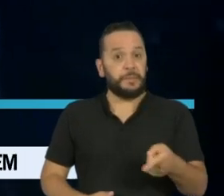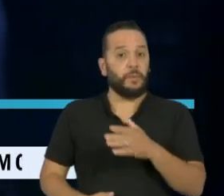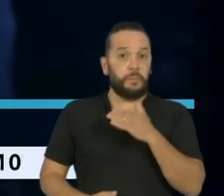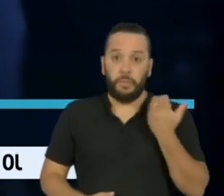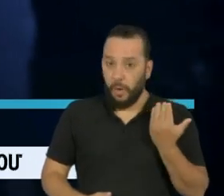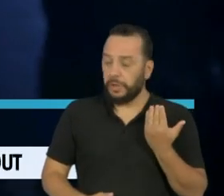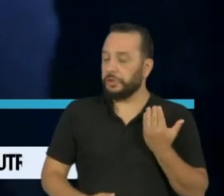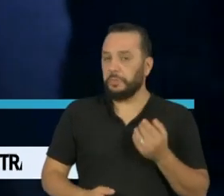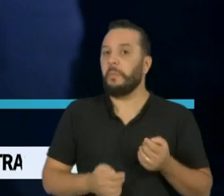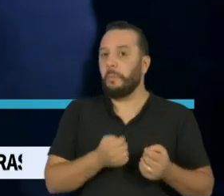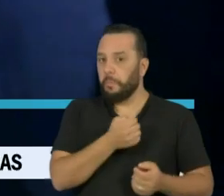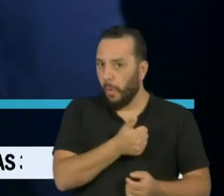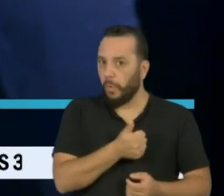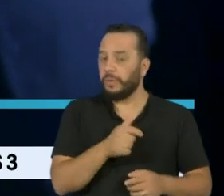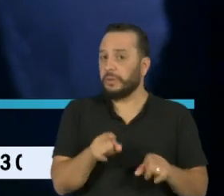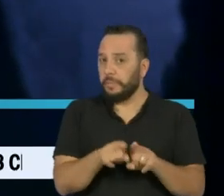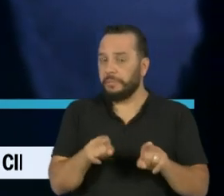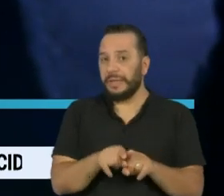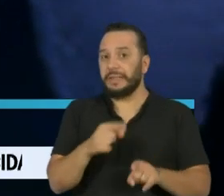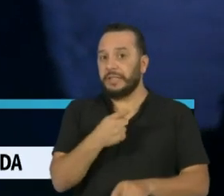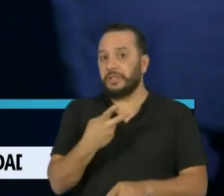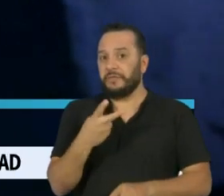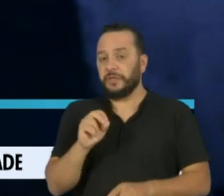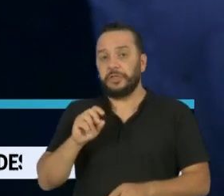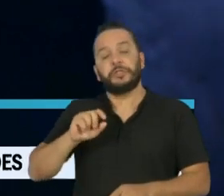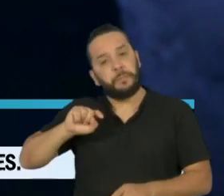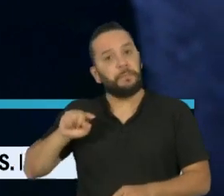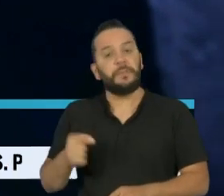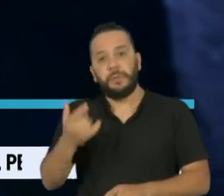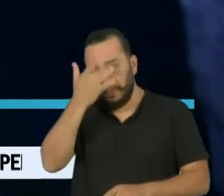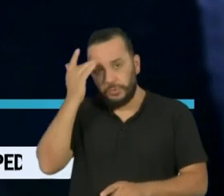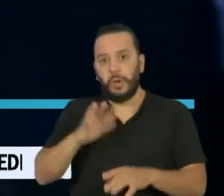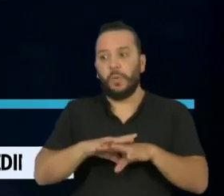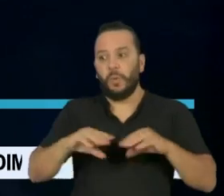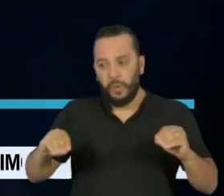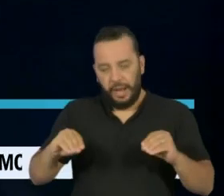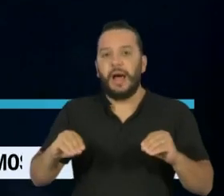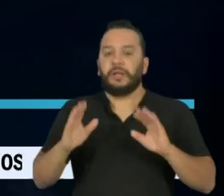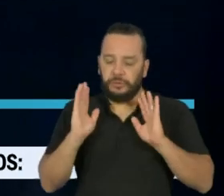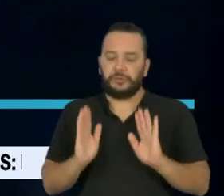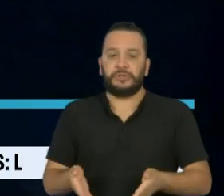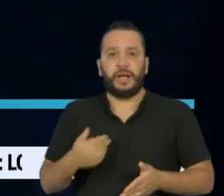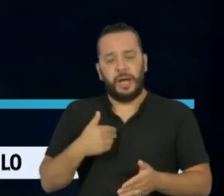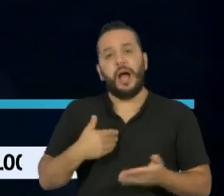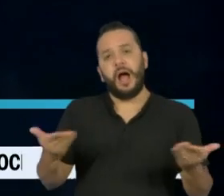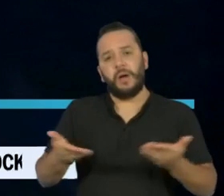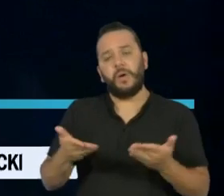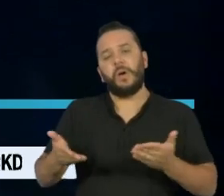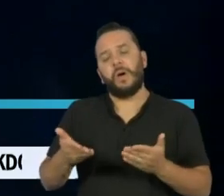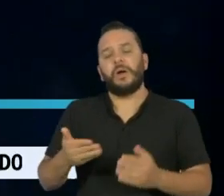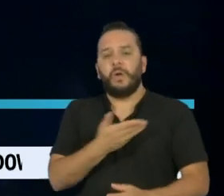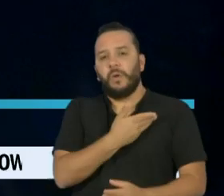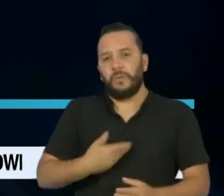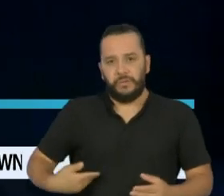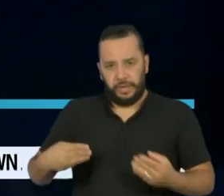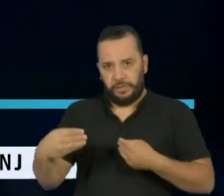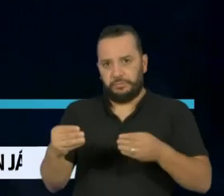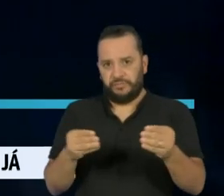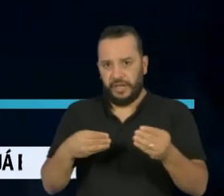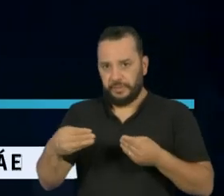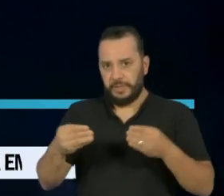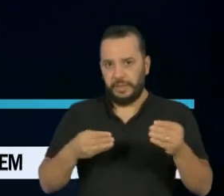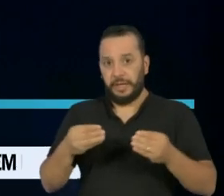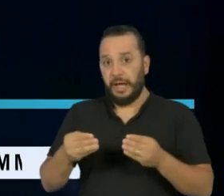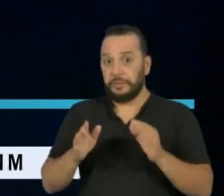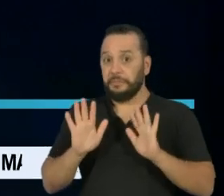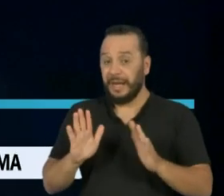e mais de 120 mil pacientes curados. O governo mantém a cautela no relaxamento das medidas e estendeu o isolamento social até